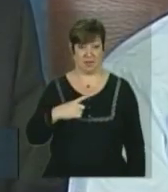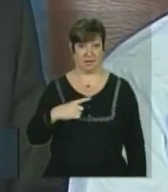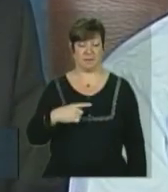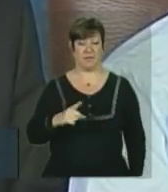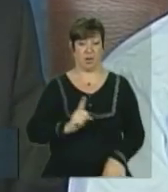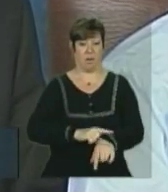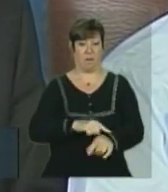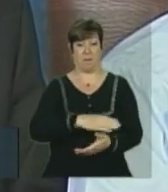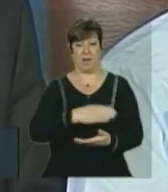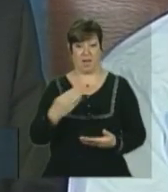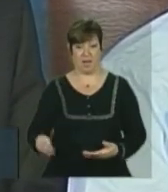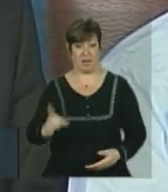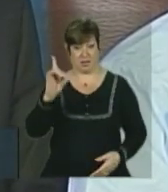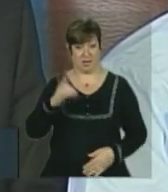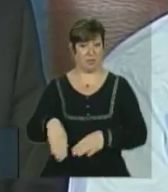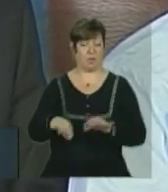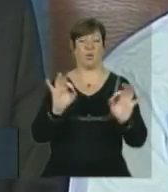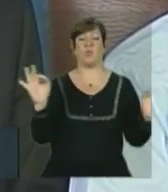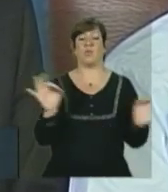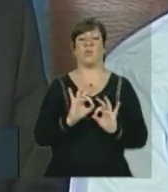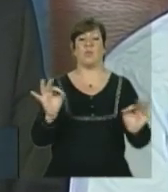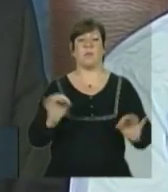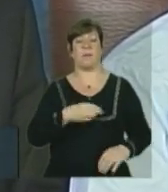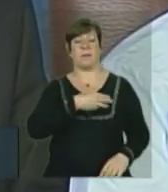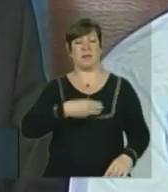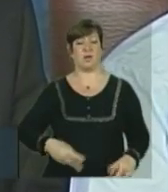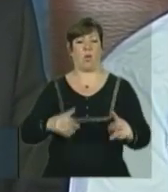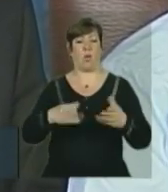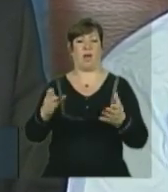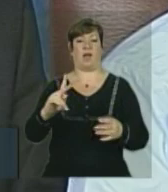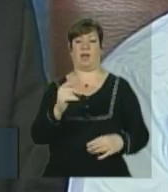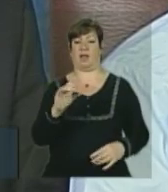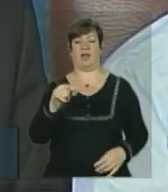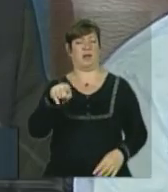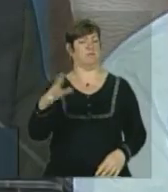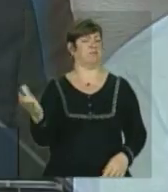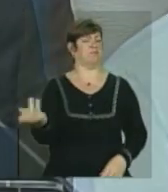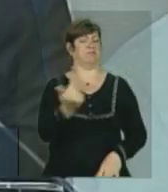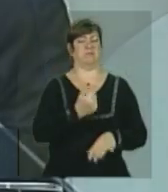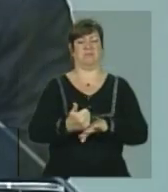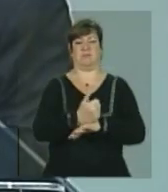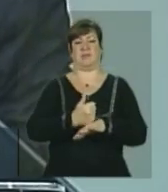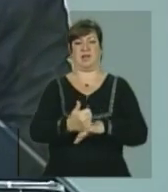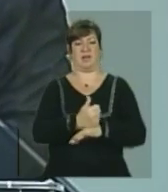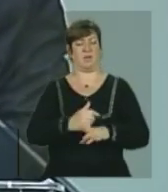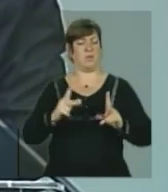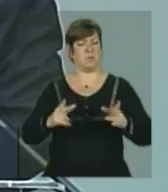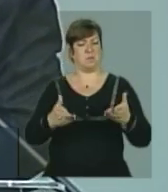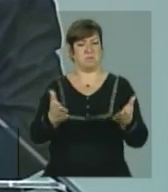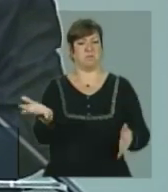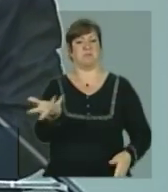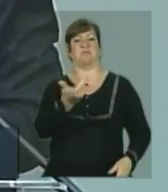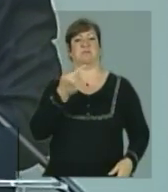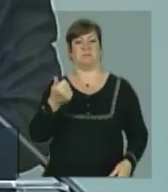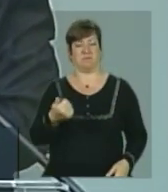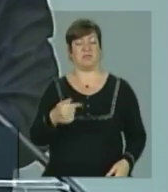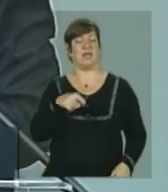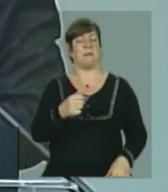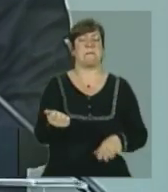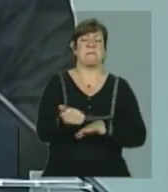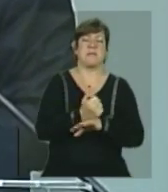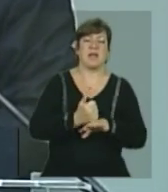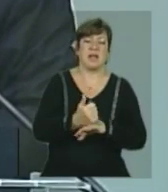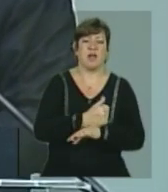democrático, nenhum ministro da Educação que se compare ao ministro Fernando Haddad. Nenhum. Nenhum. O melhor ministro da